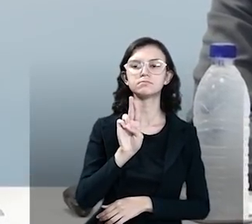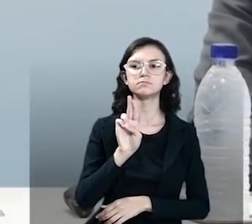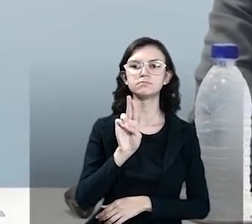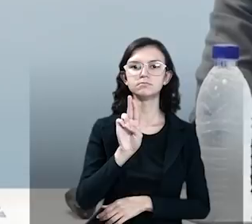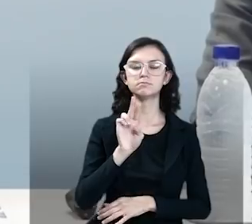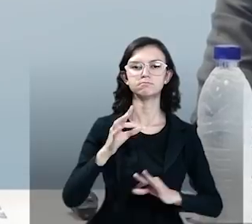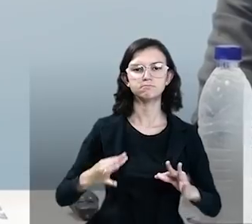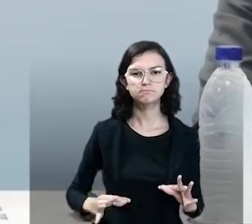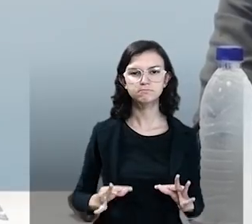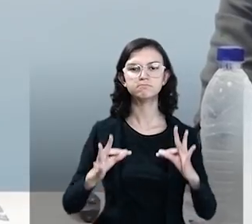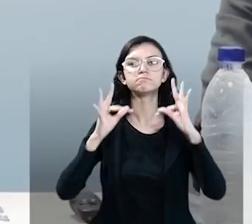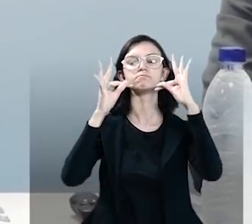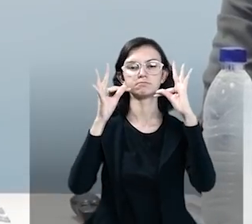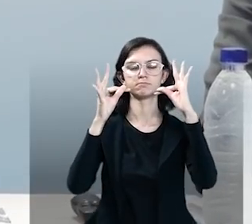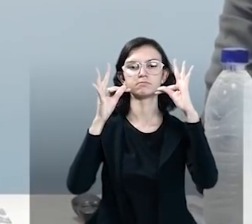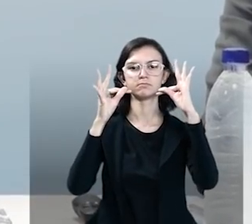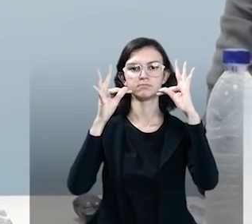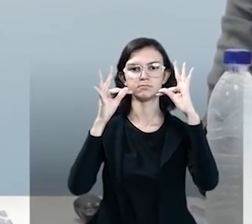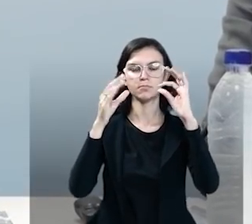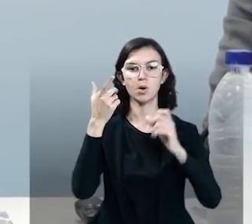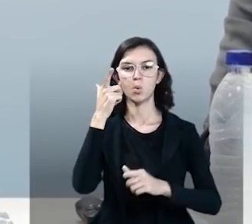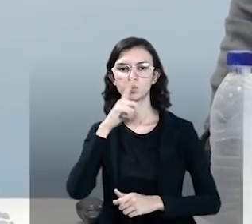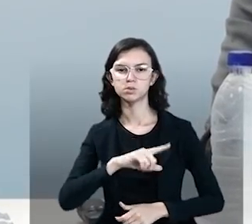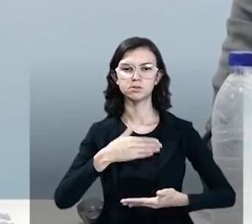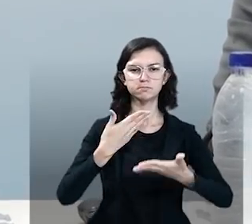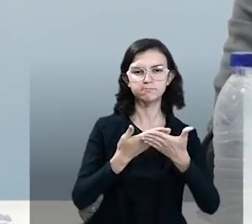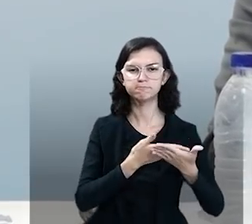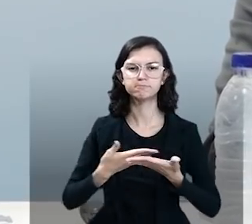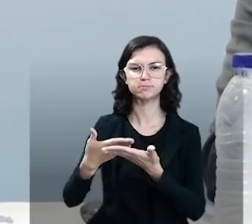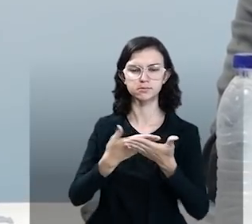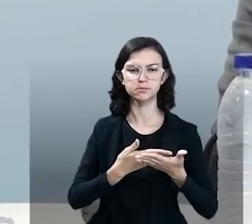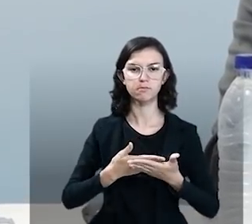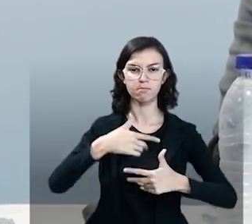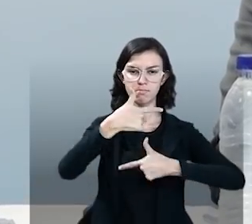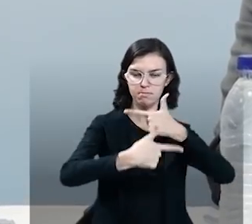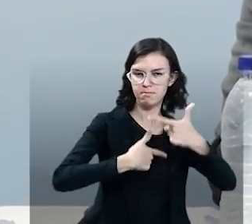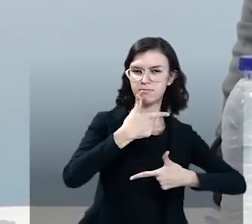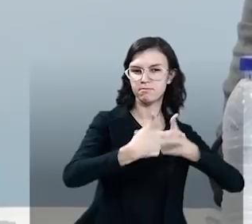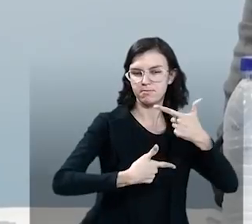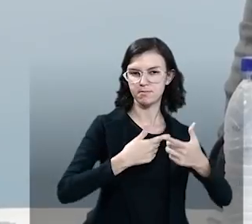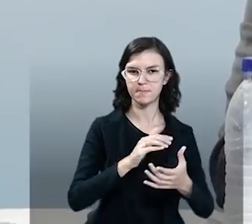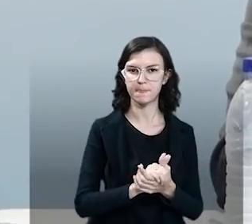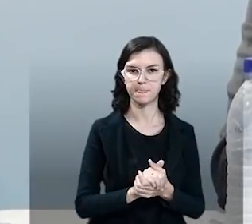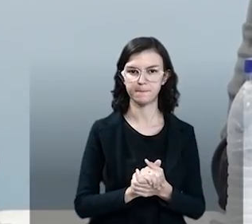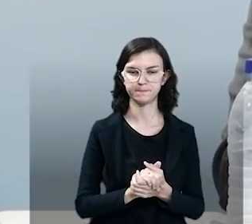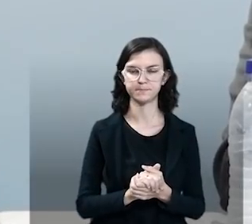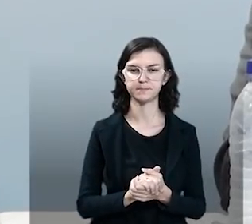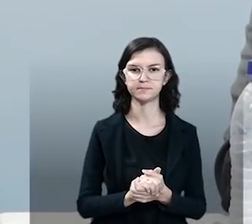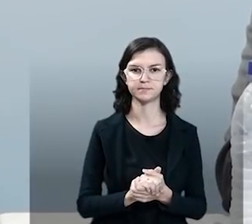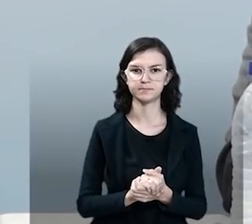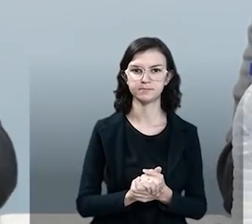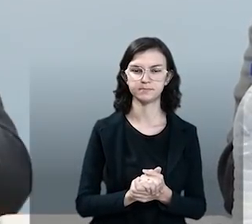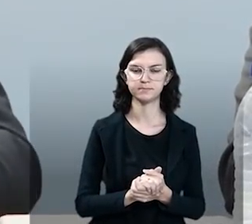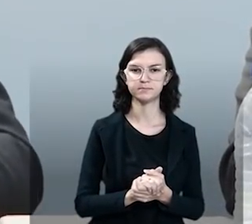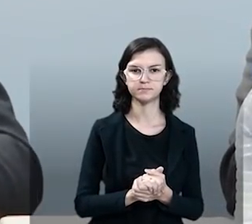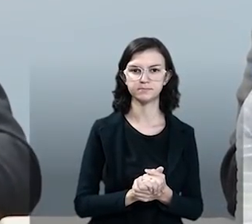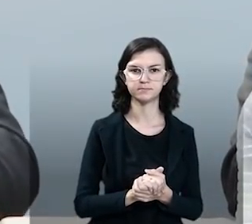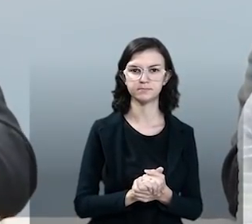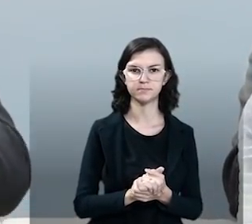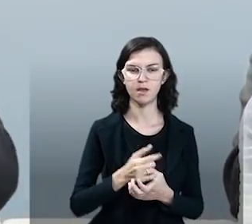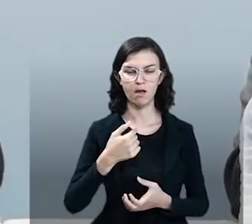esse tipo de tecnologia para estudo e trabalho. Fica aqui,